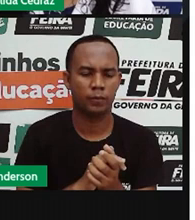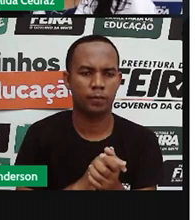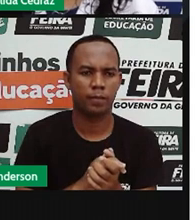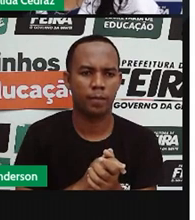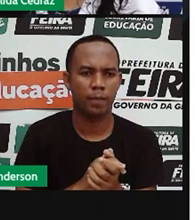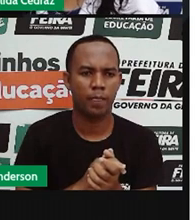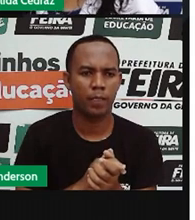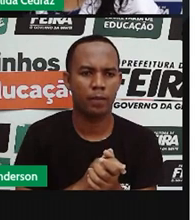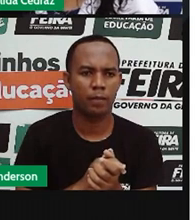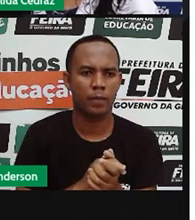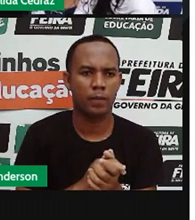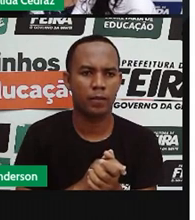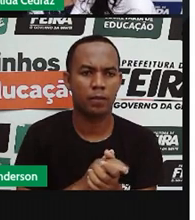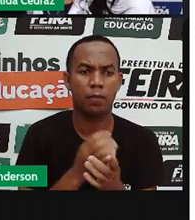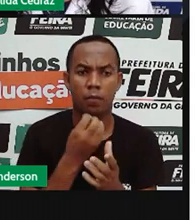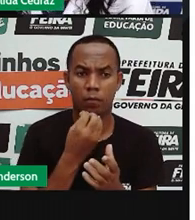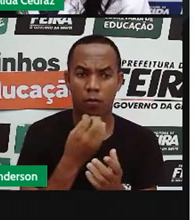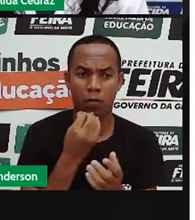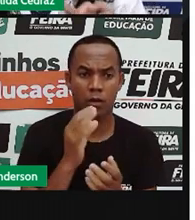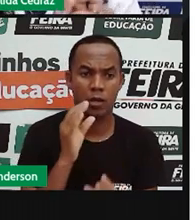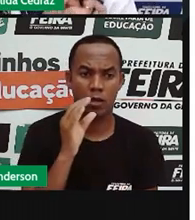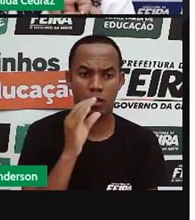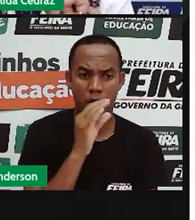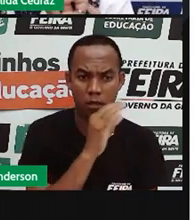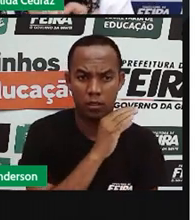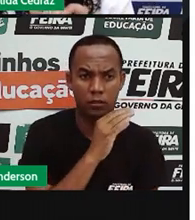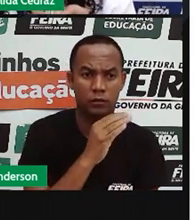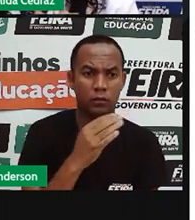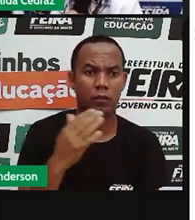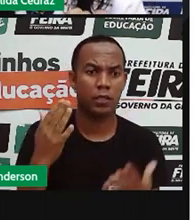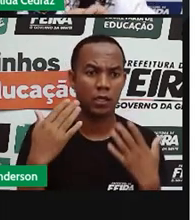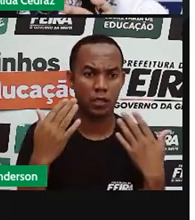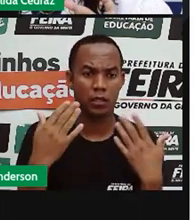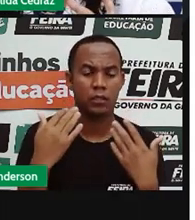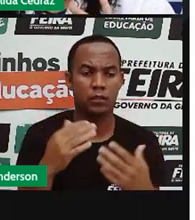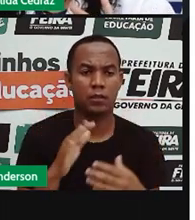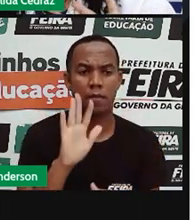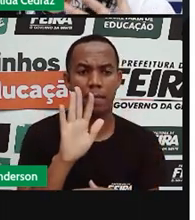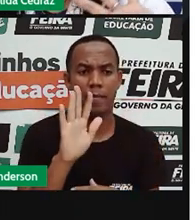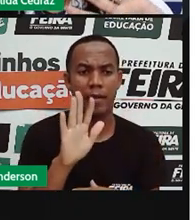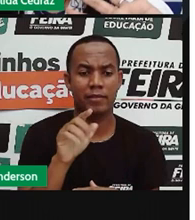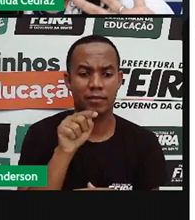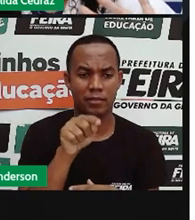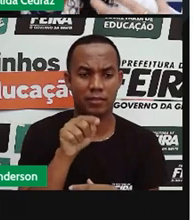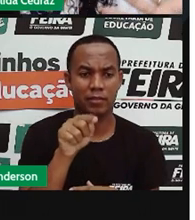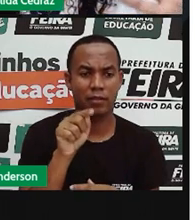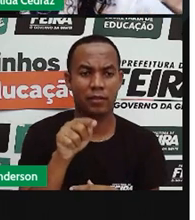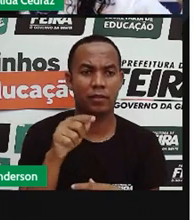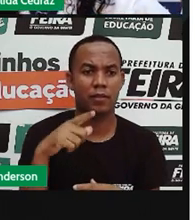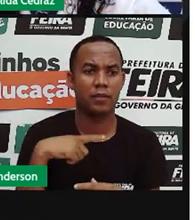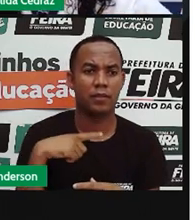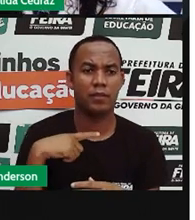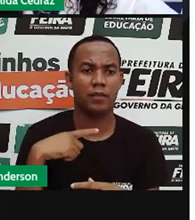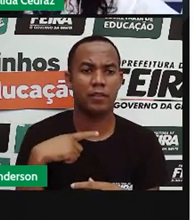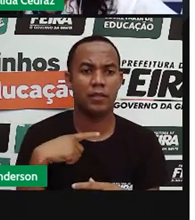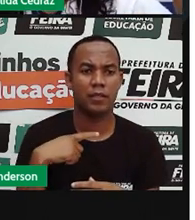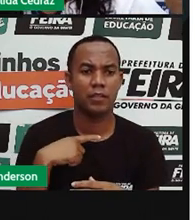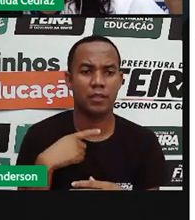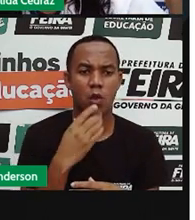terra é muito quente e é dele que sai aquela lava vermelha